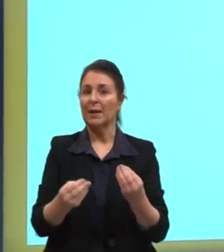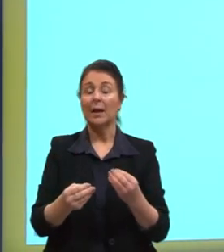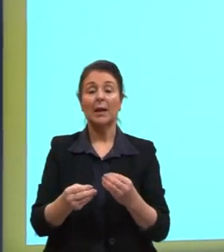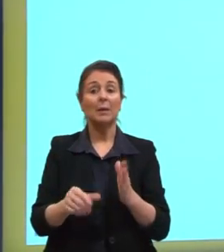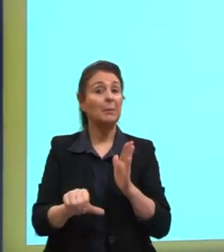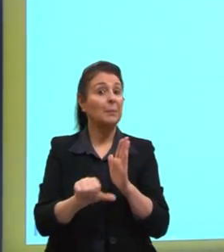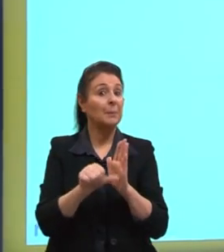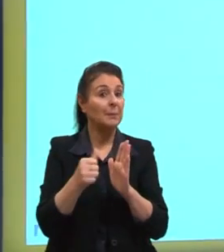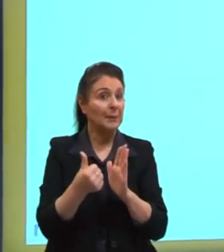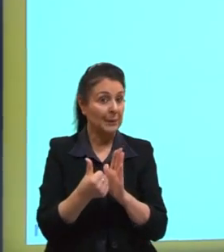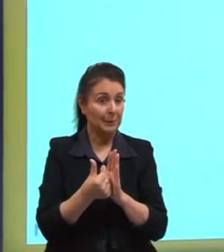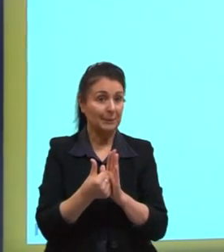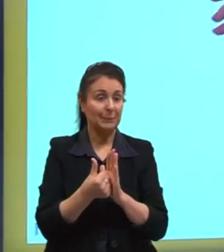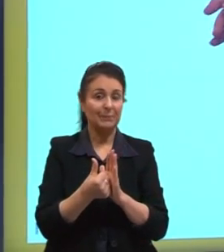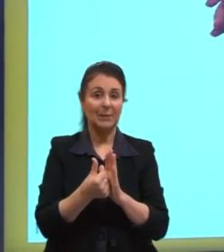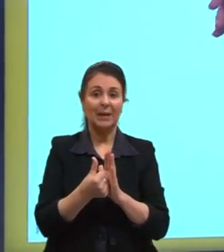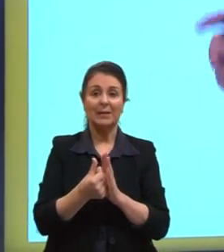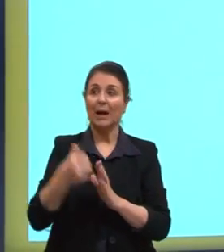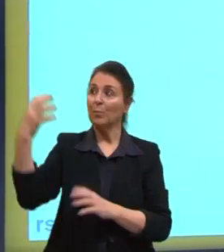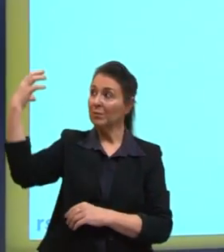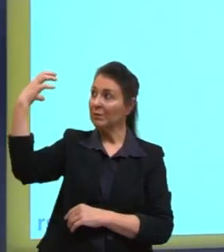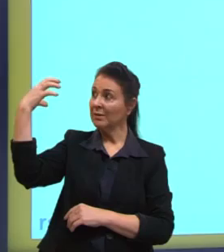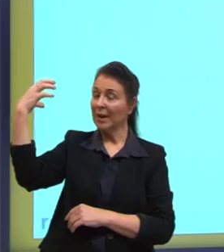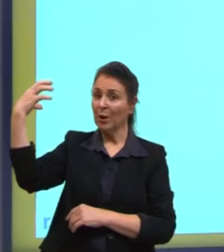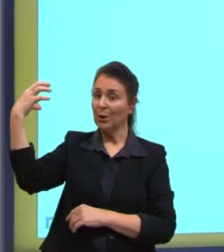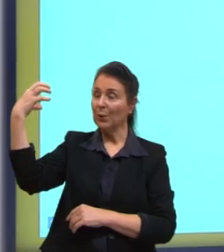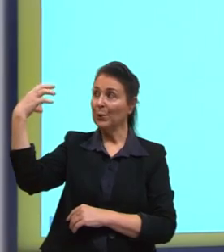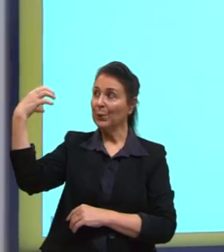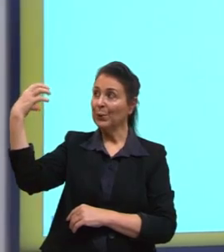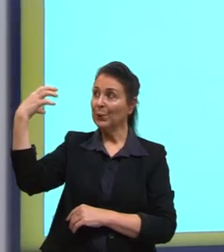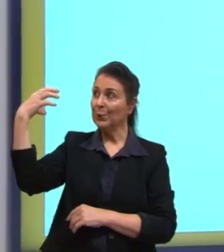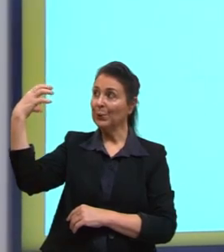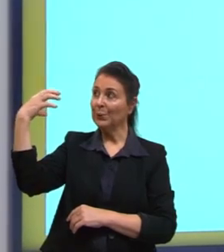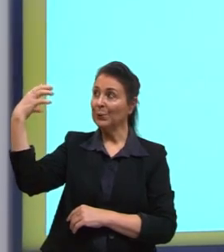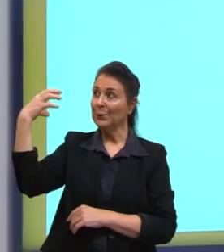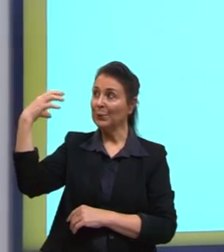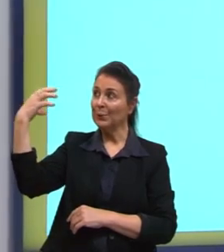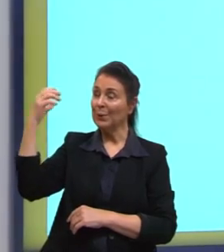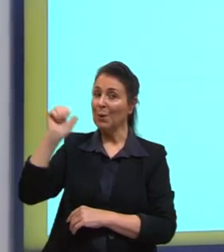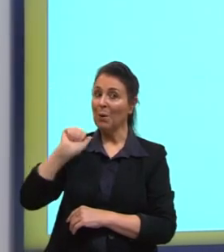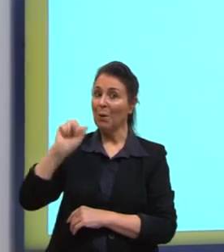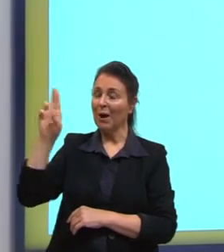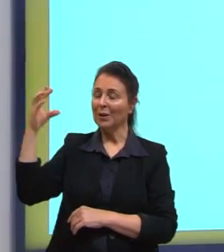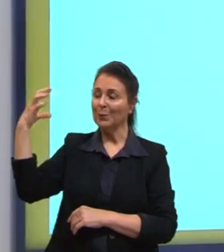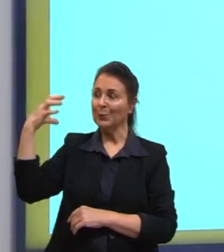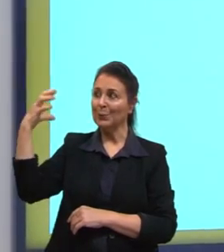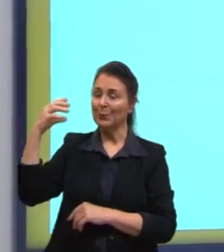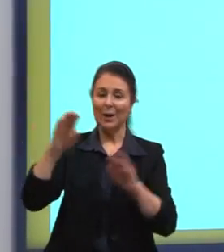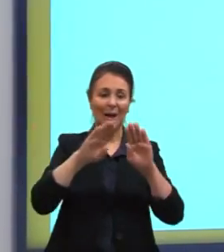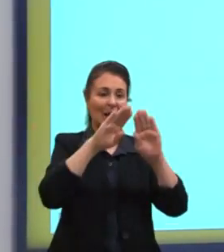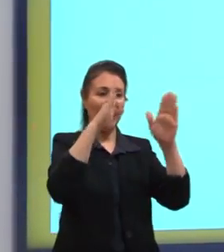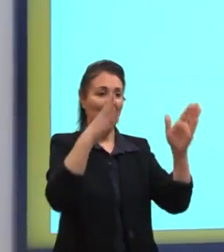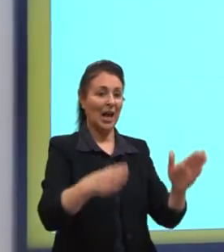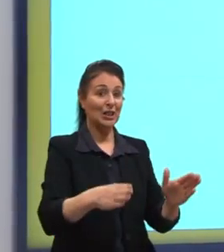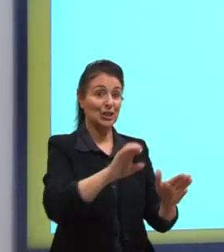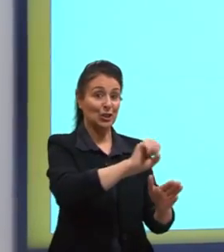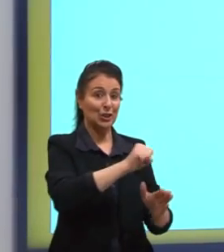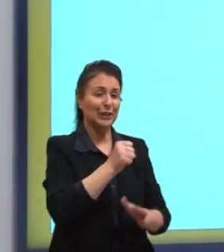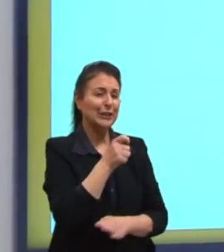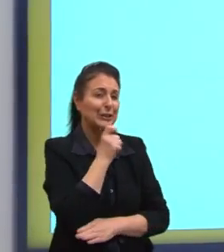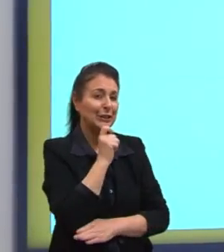que a gente tem é o ar-condicionado. Vou falar do ar-condicionado e da geladeira juntos, que eles são bem parecidos.